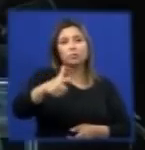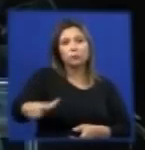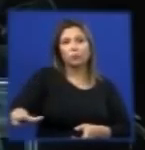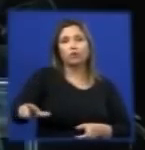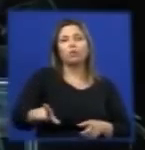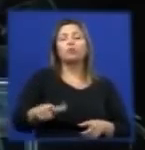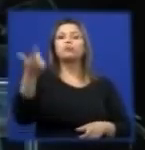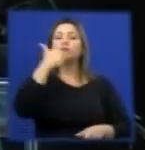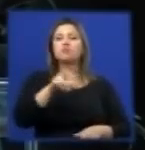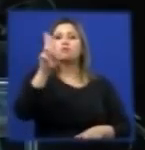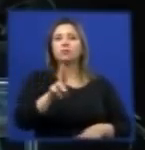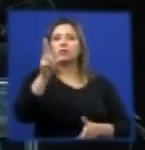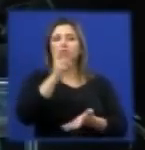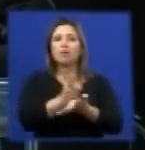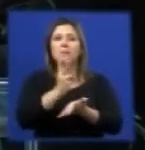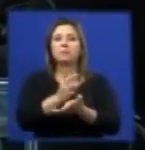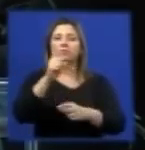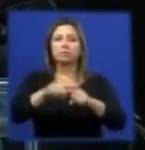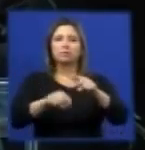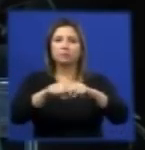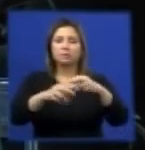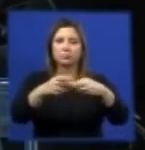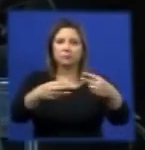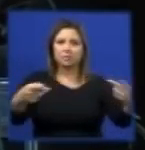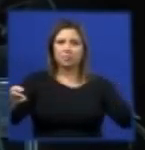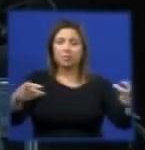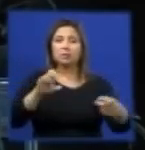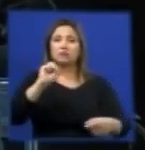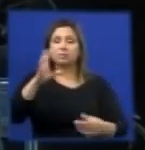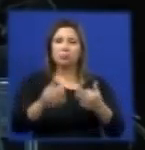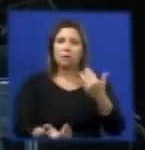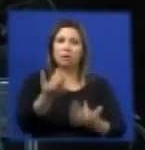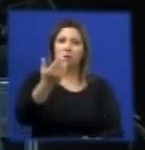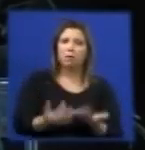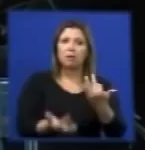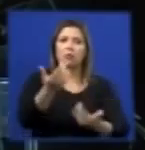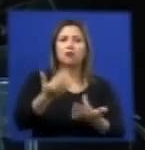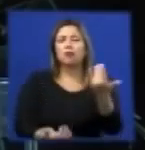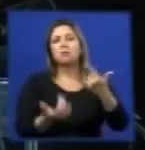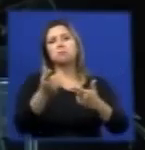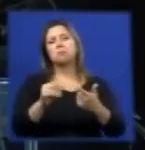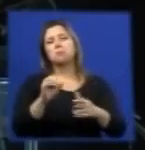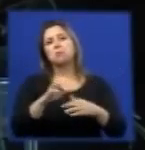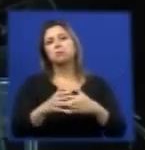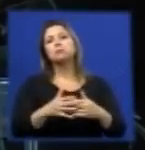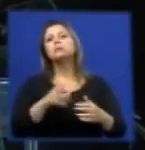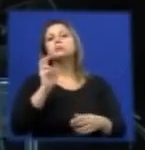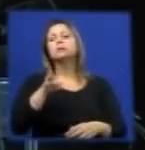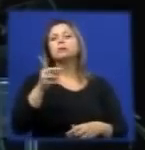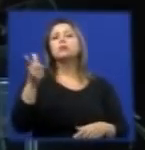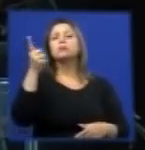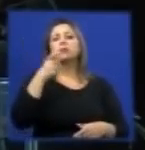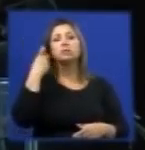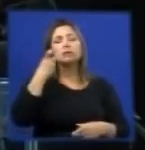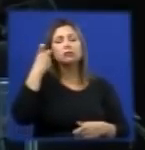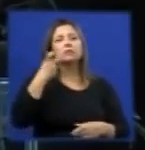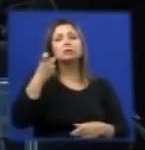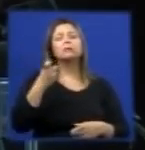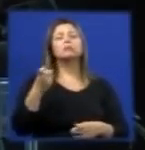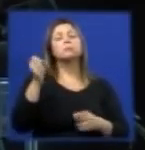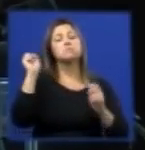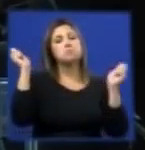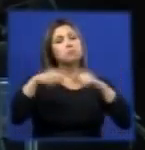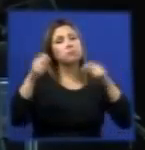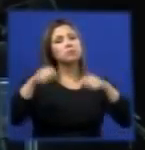dos materiais. Na queima, incineração, seja em forno, seja em incineradores, nós temos a recuperação, podemos ter,